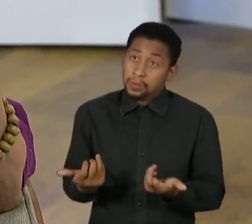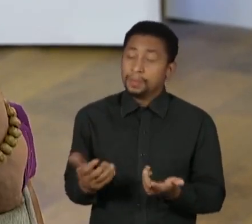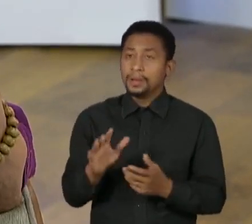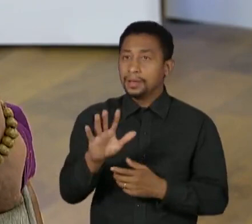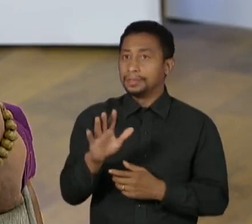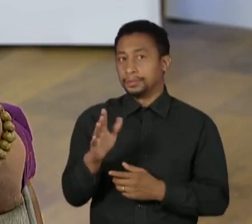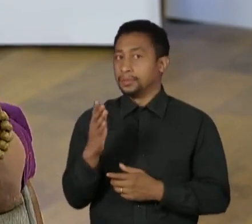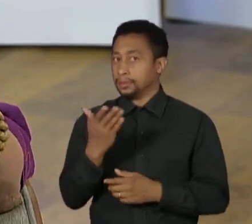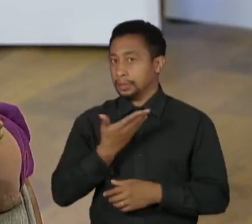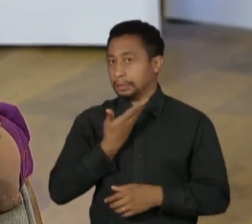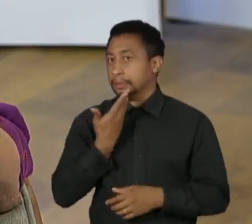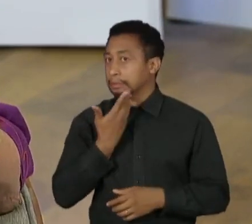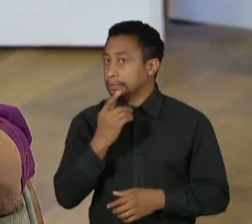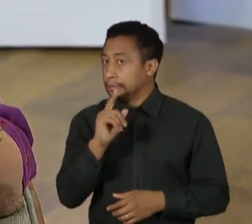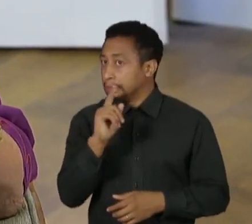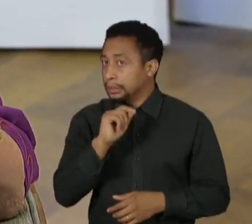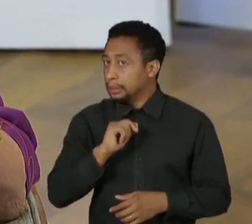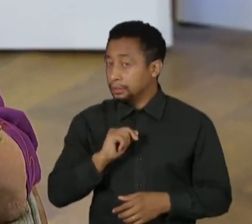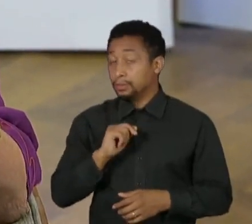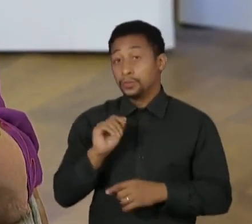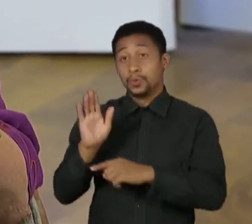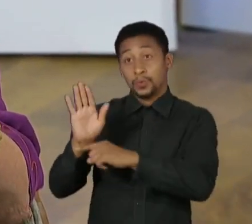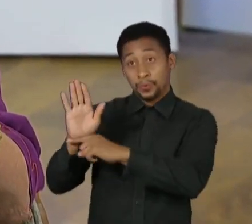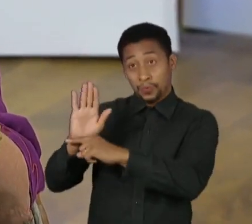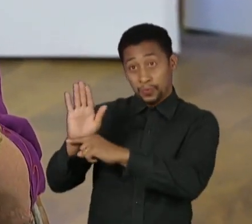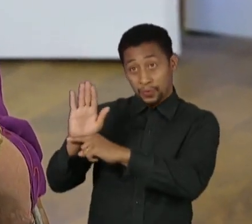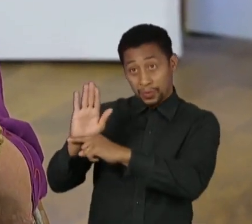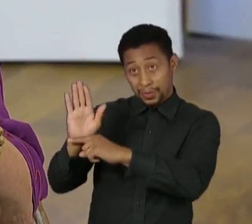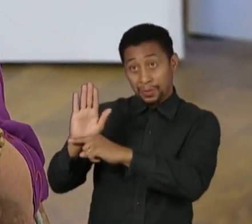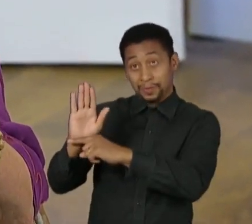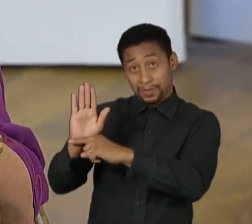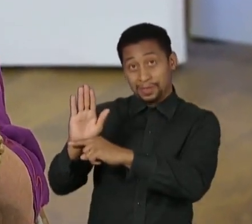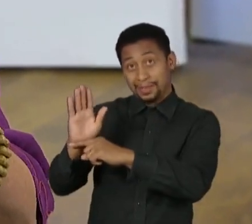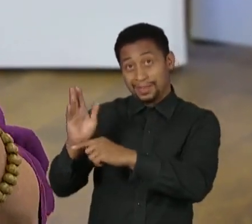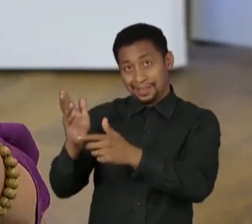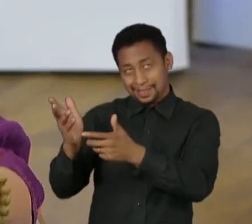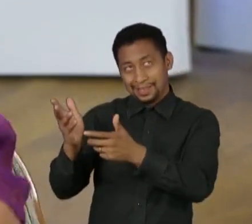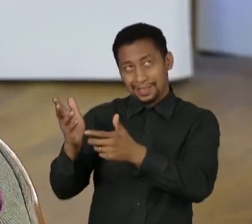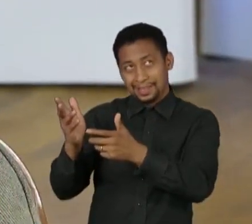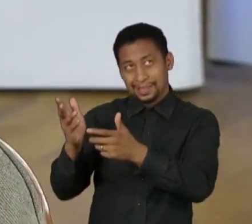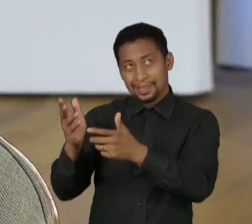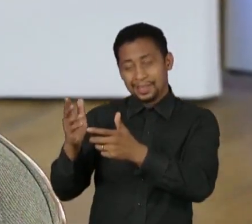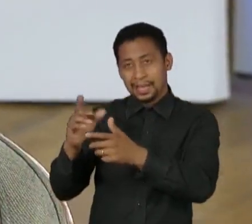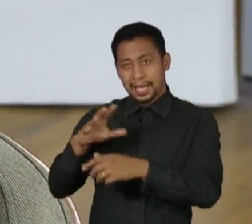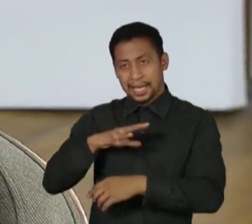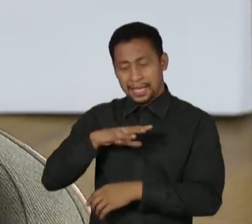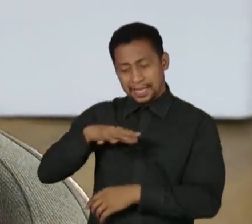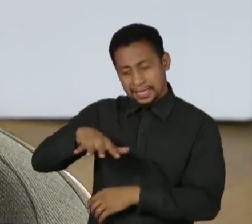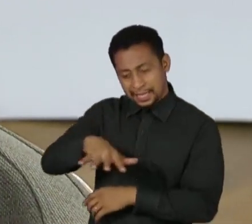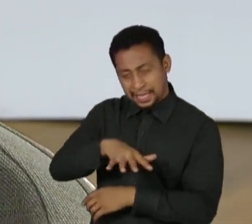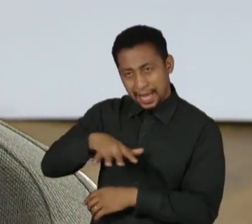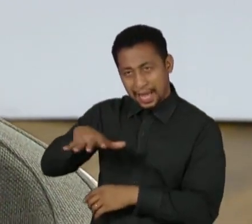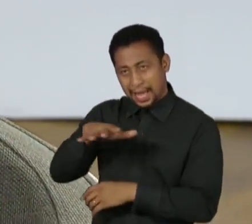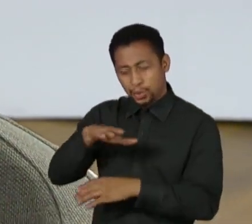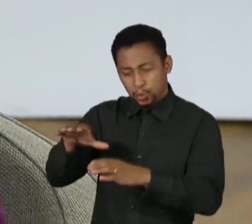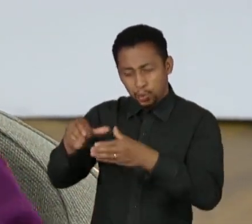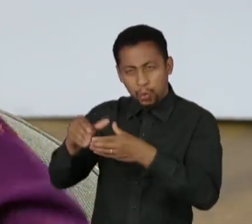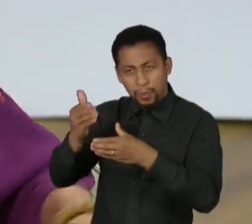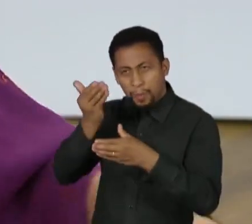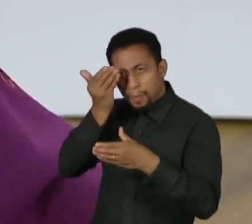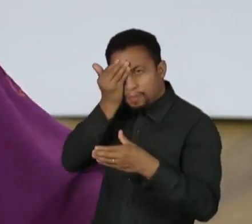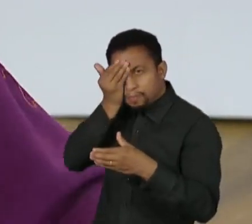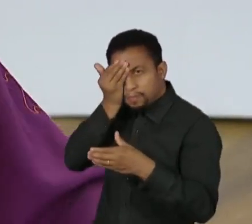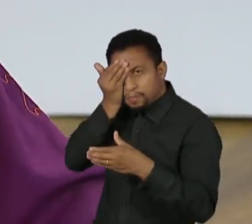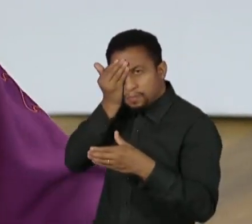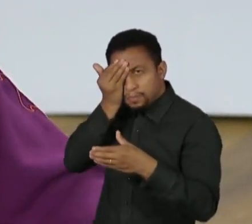fácil. O filme que aconteceu, que é o Cidade dos Piratas, é a